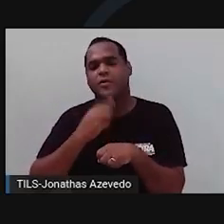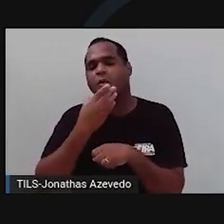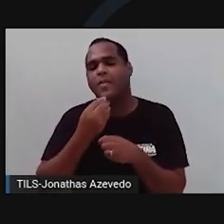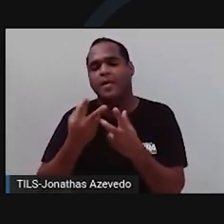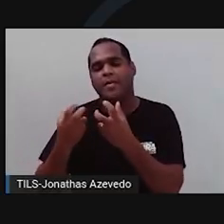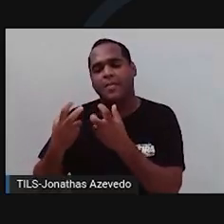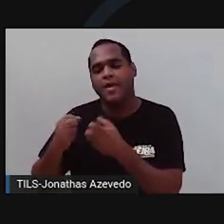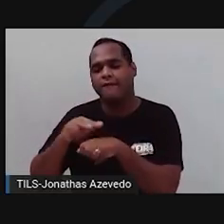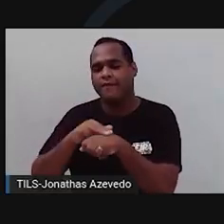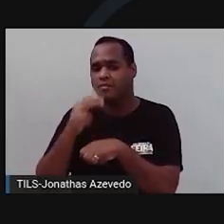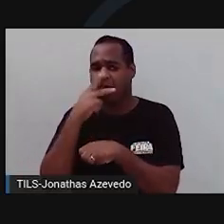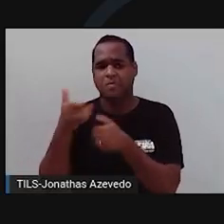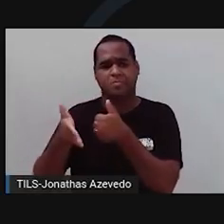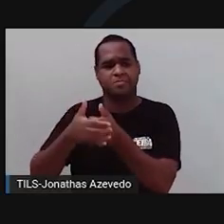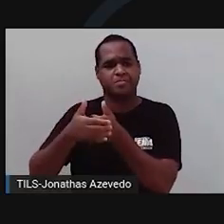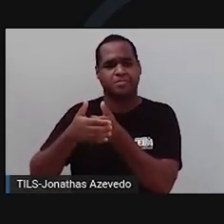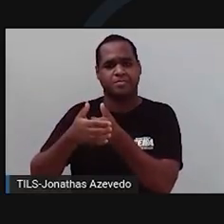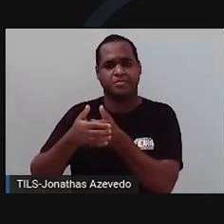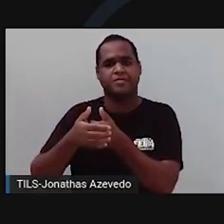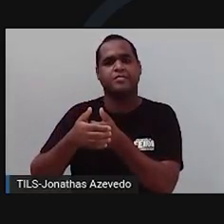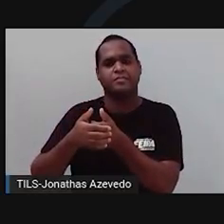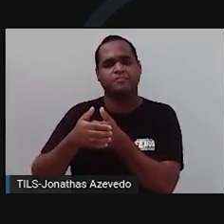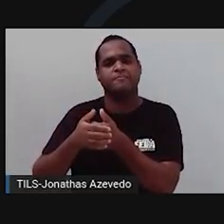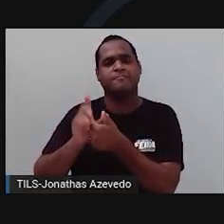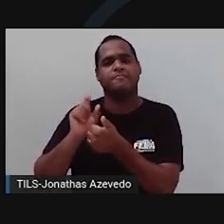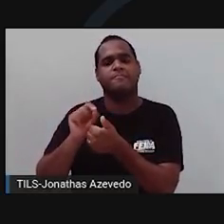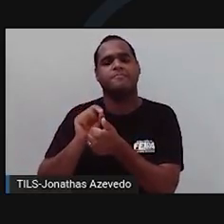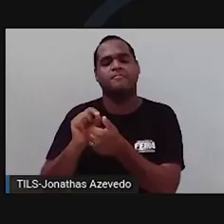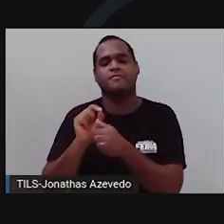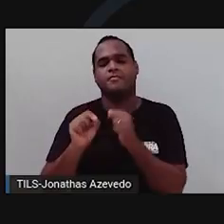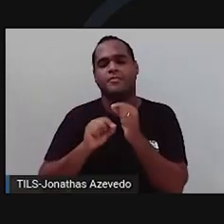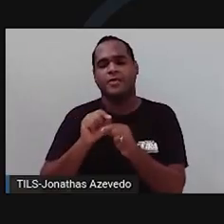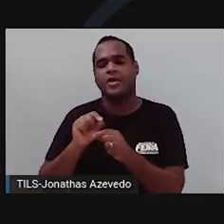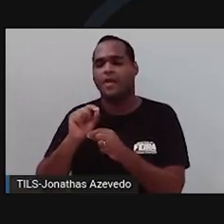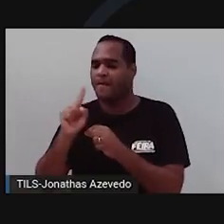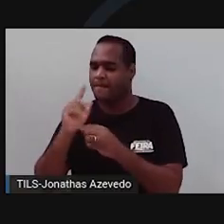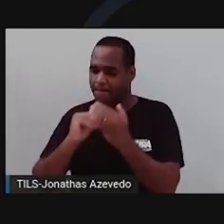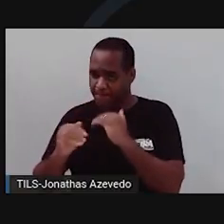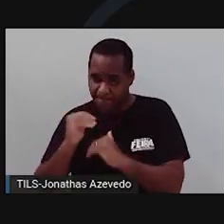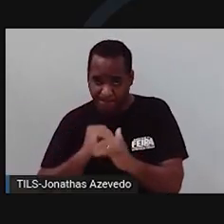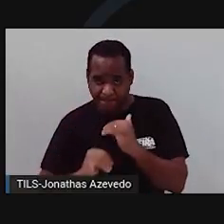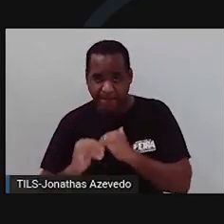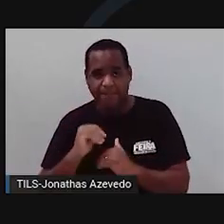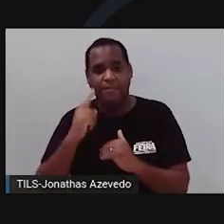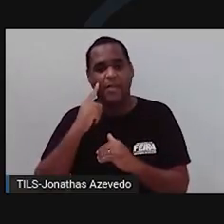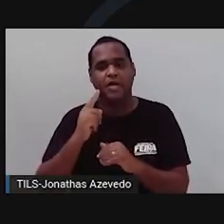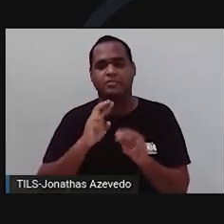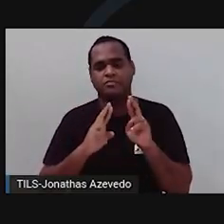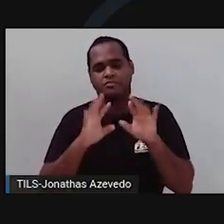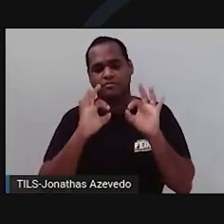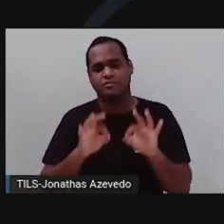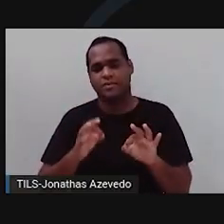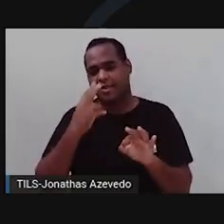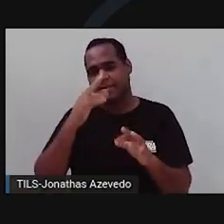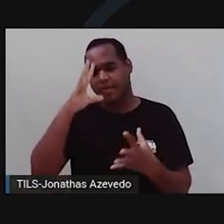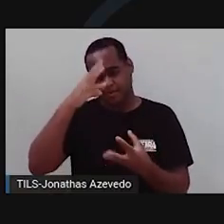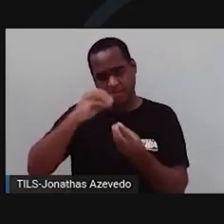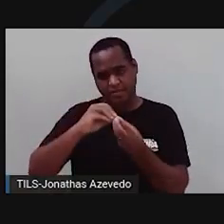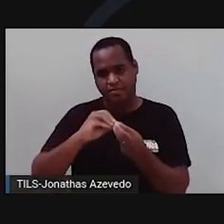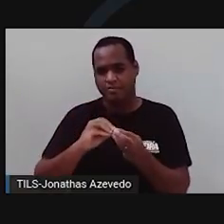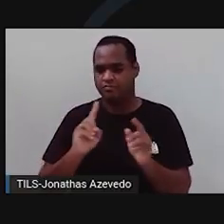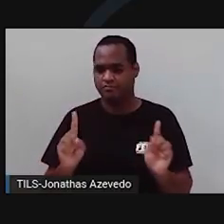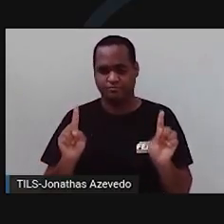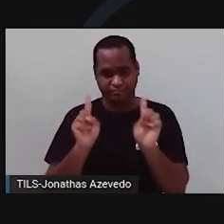cor verde foi escondida pela amarela, chamou essa característica de recessiva. E, desses resultados, concluiu que cada característica